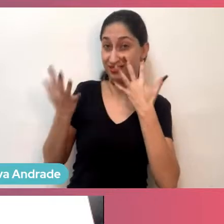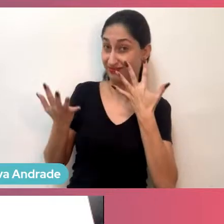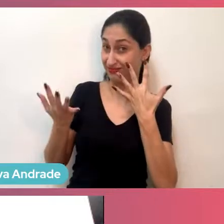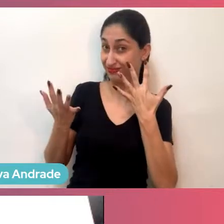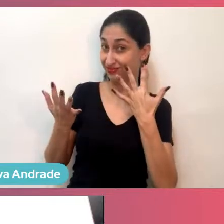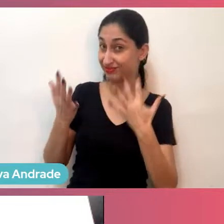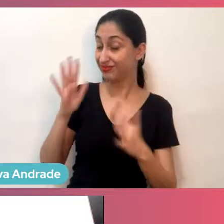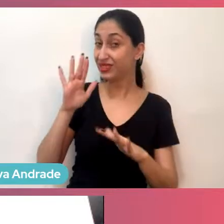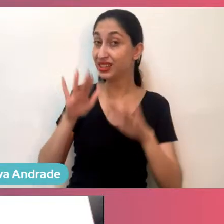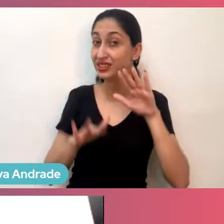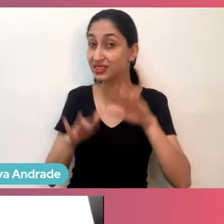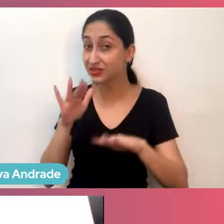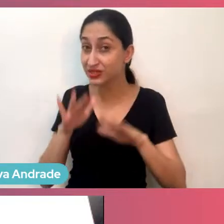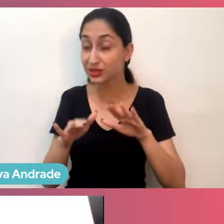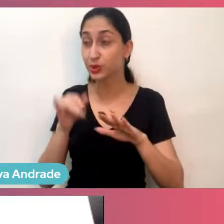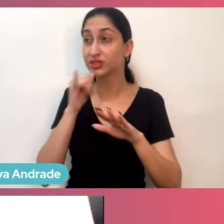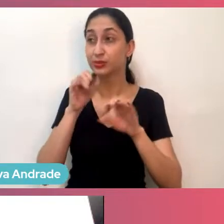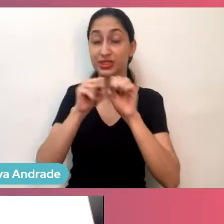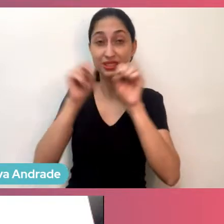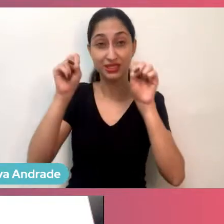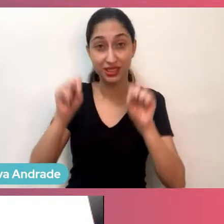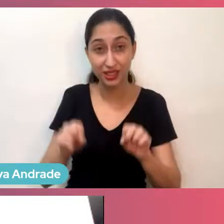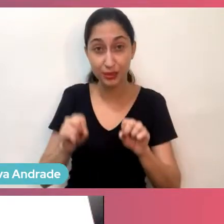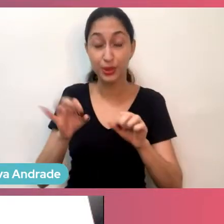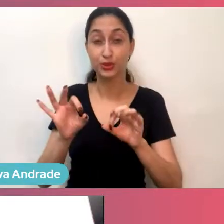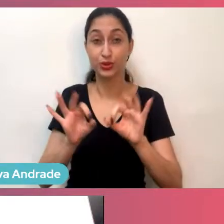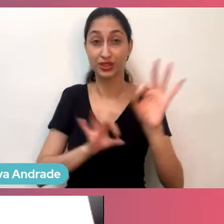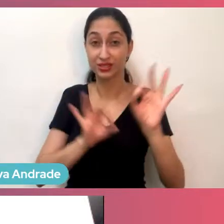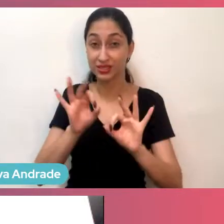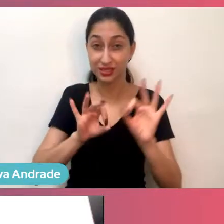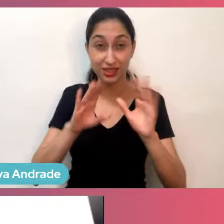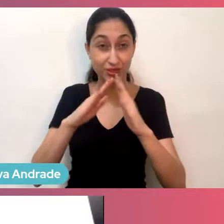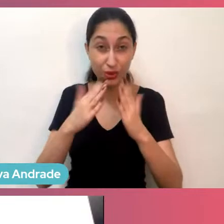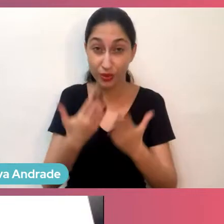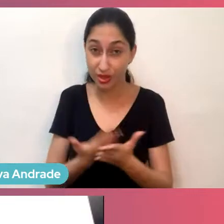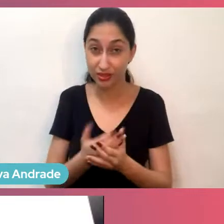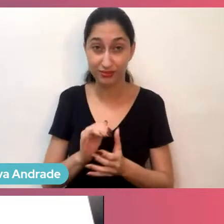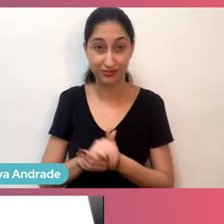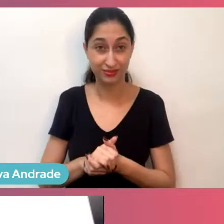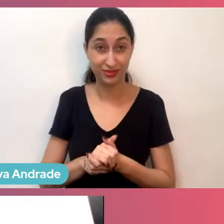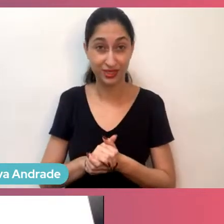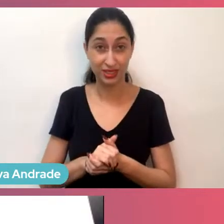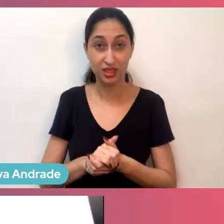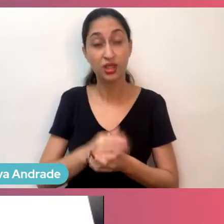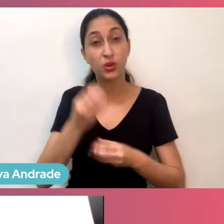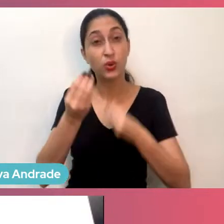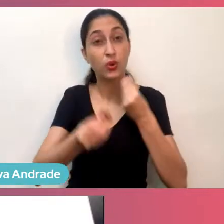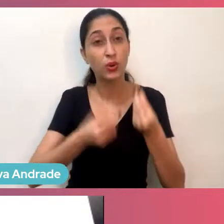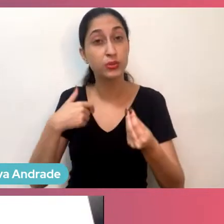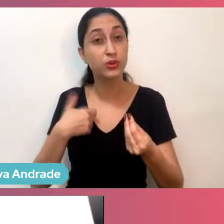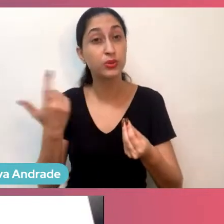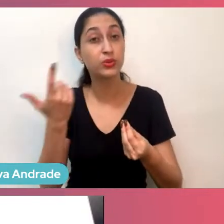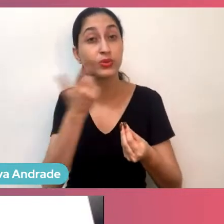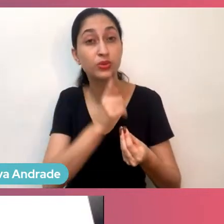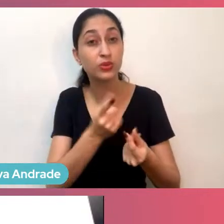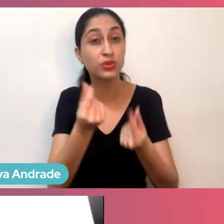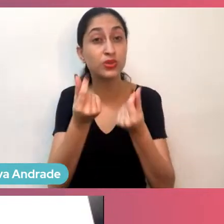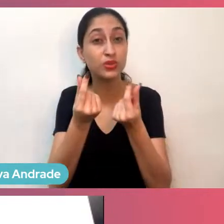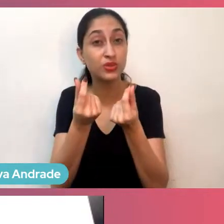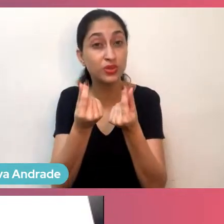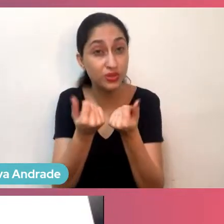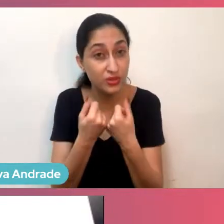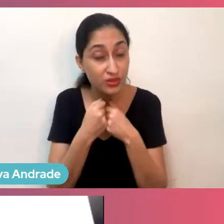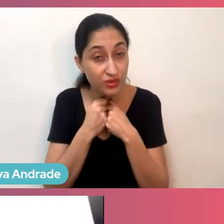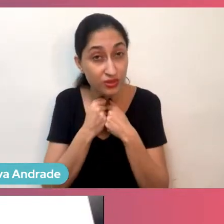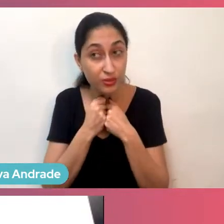o sistema de gestão escolar dela, que talvez seja como é que eu consigo ampliar meu recurso financeiro antes de tentar no desempenho do